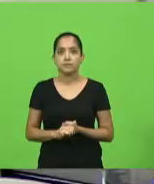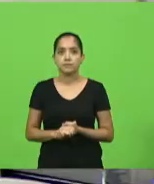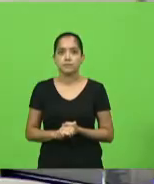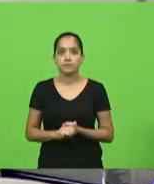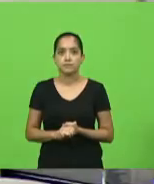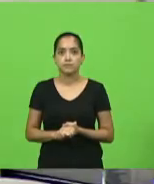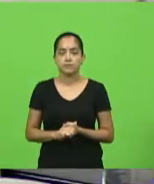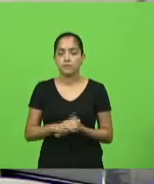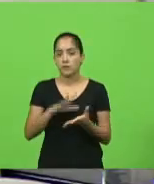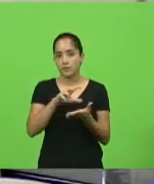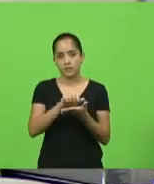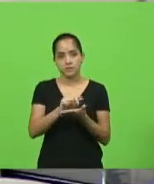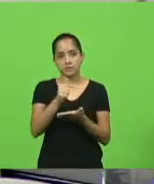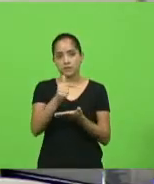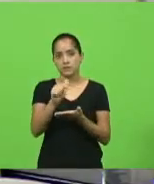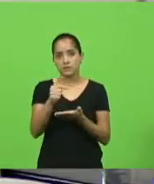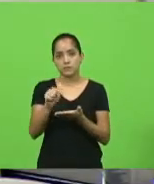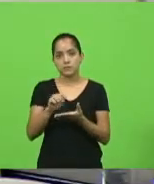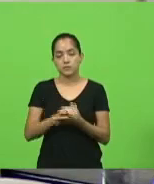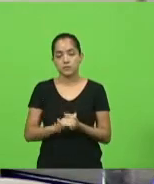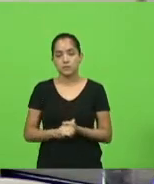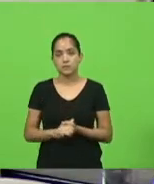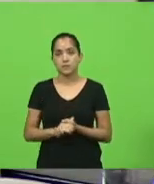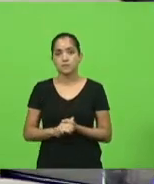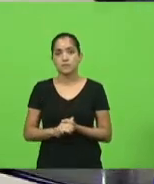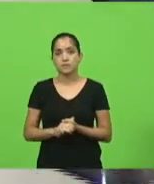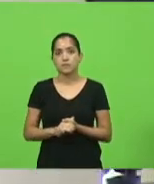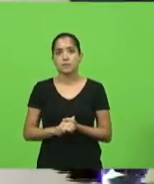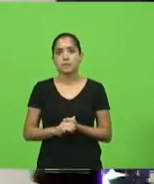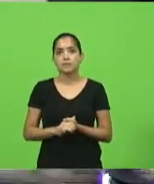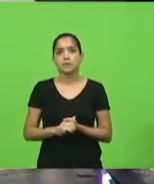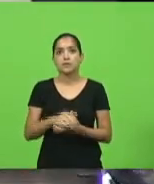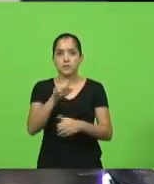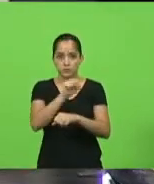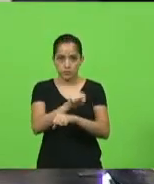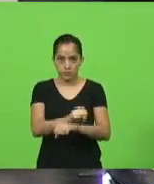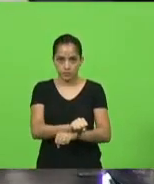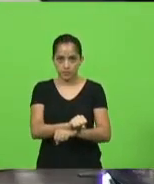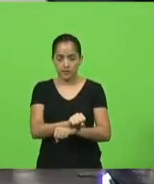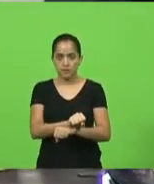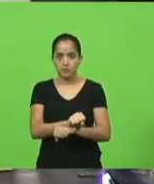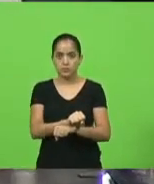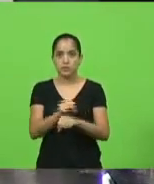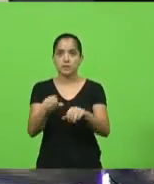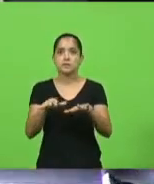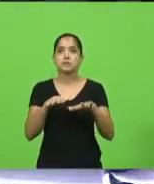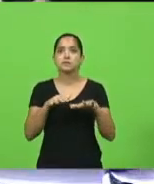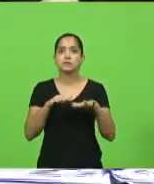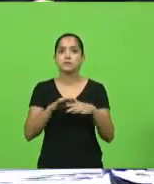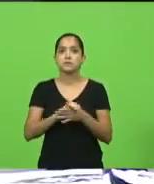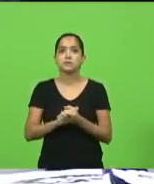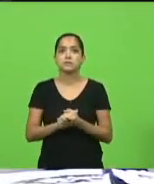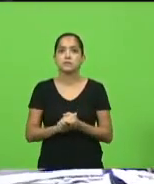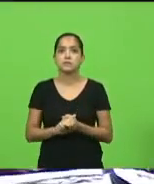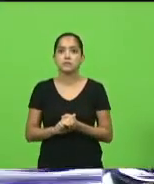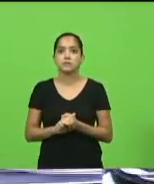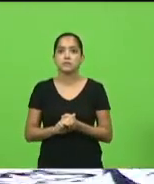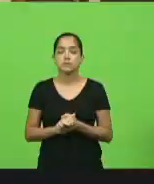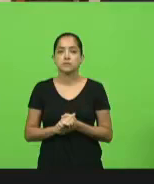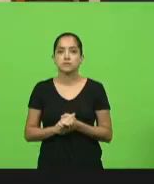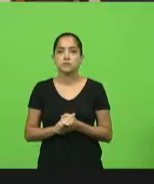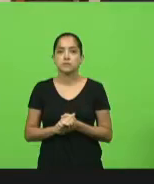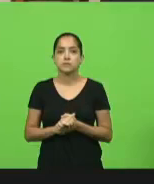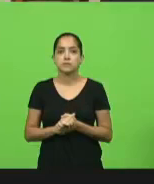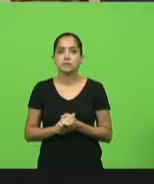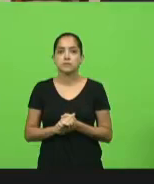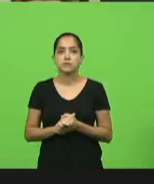Também não havendo ninguém inscrito, essa presidência suspende a sessão. Não há ordem do dia, presidente. Senhor presidente,